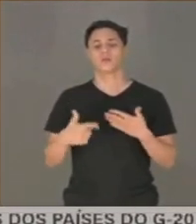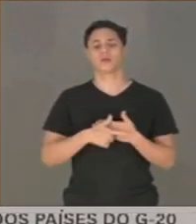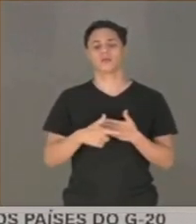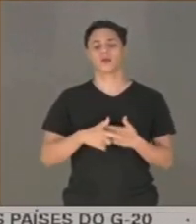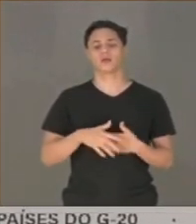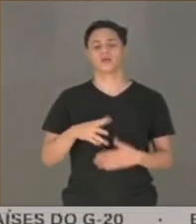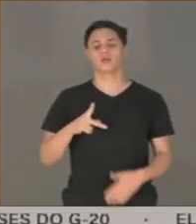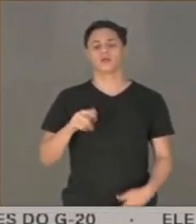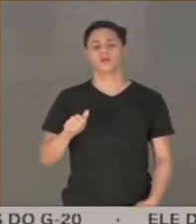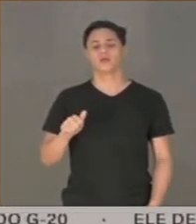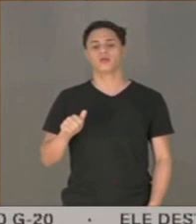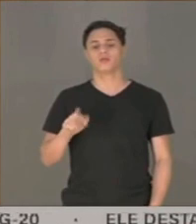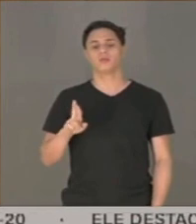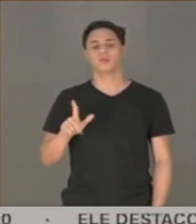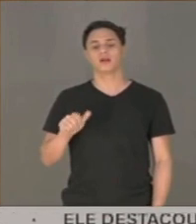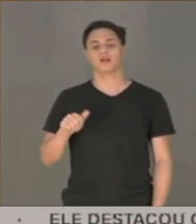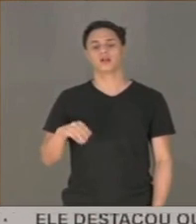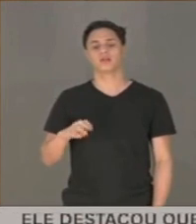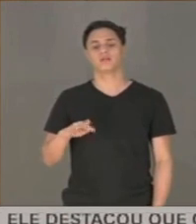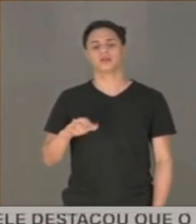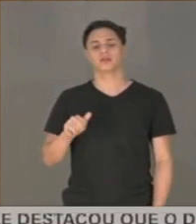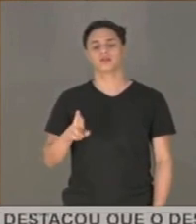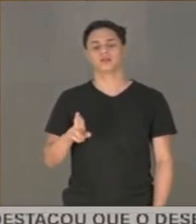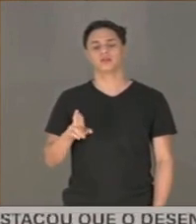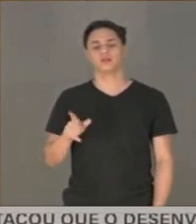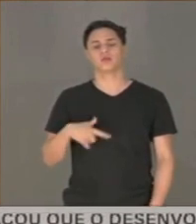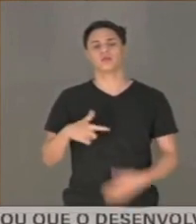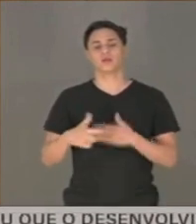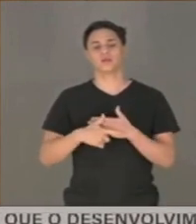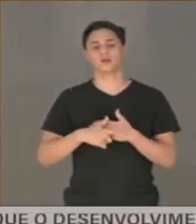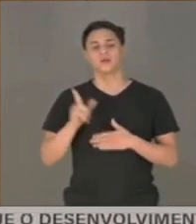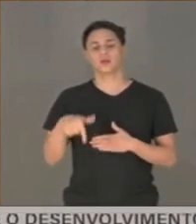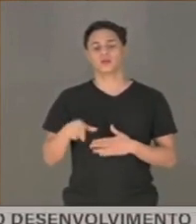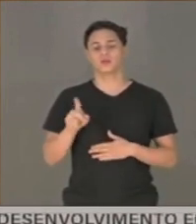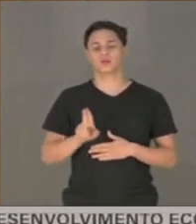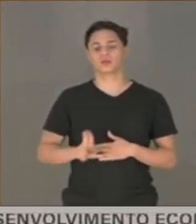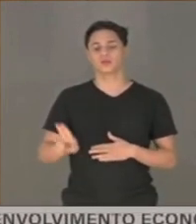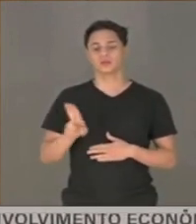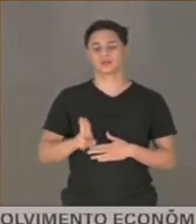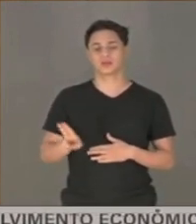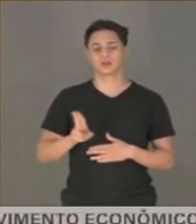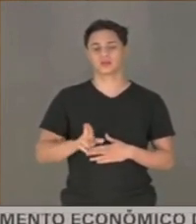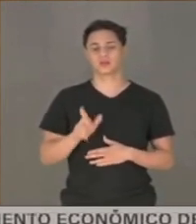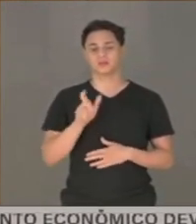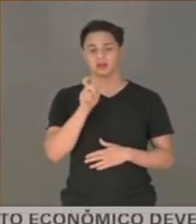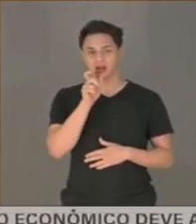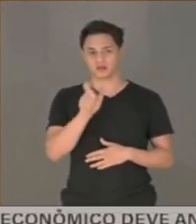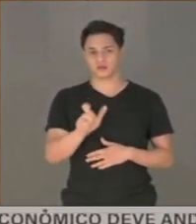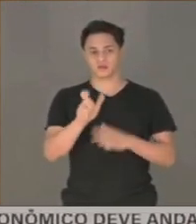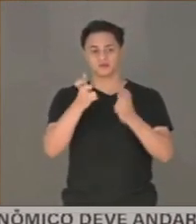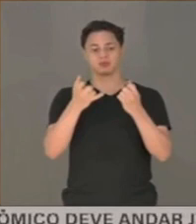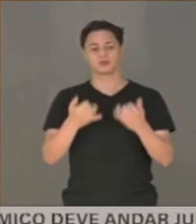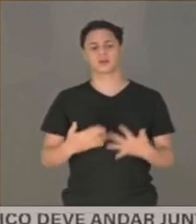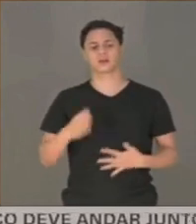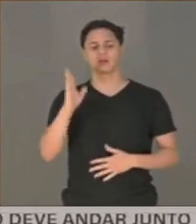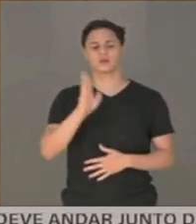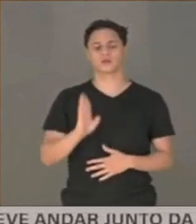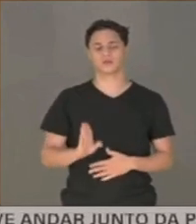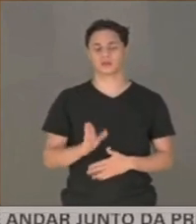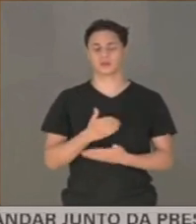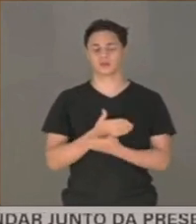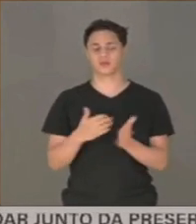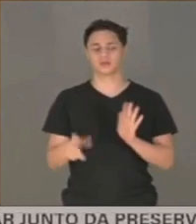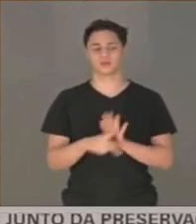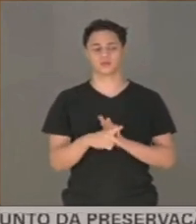Ele disse que a função de um parlamentar é usar a palavra para explicar o Brasil ao Brasil.